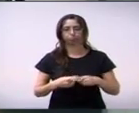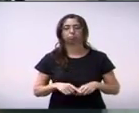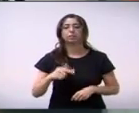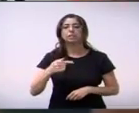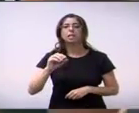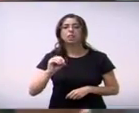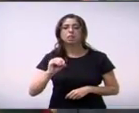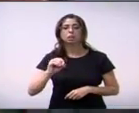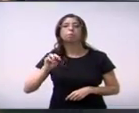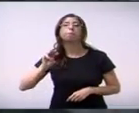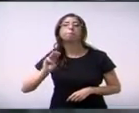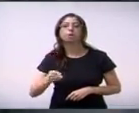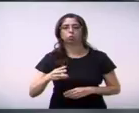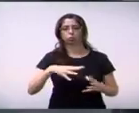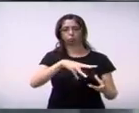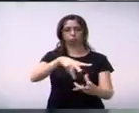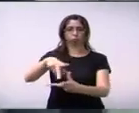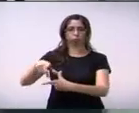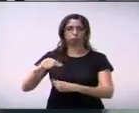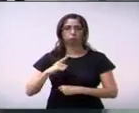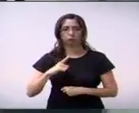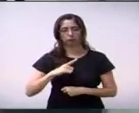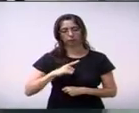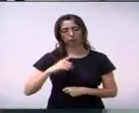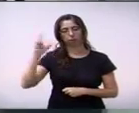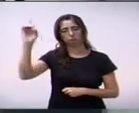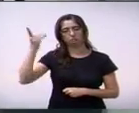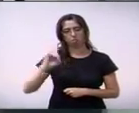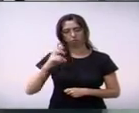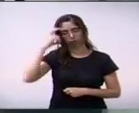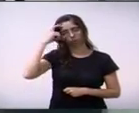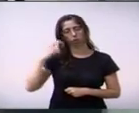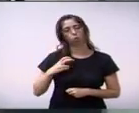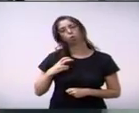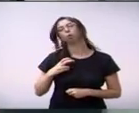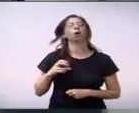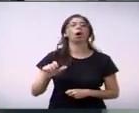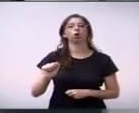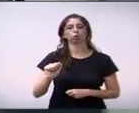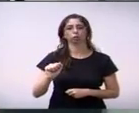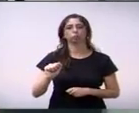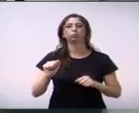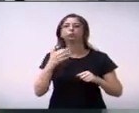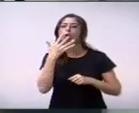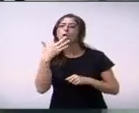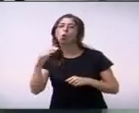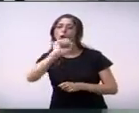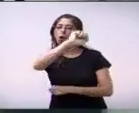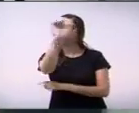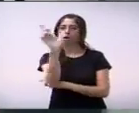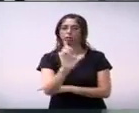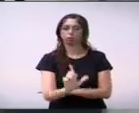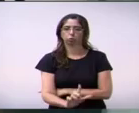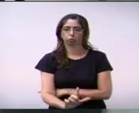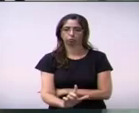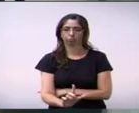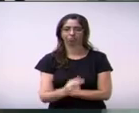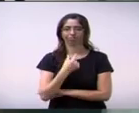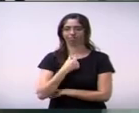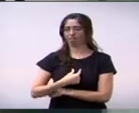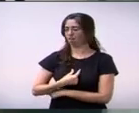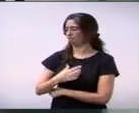de pessoas com autismo. O azul, e propositalmente hoje, eu vim com a gravata azul,